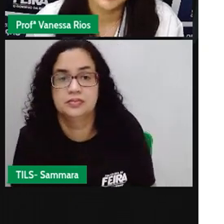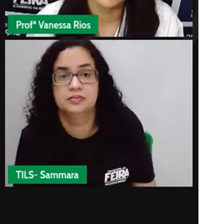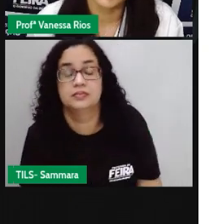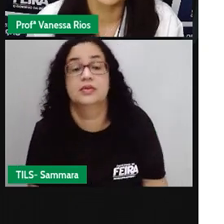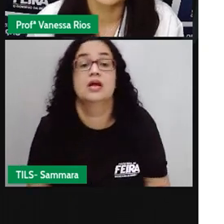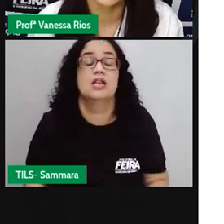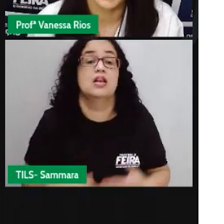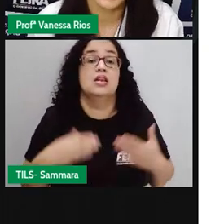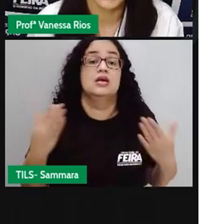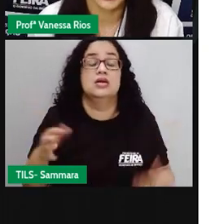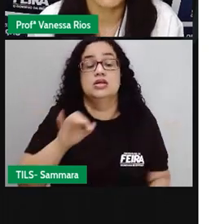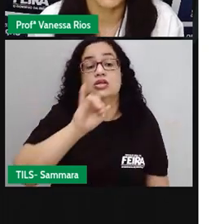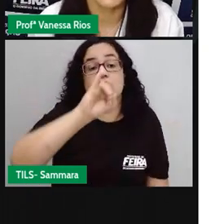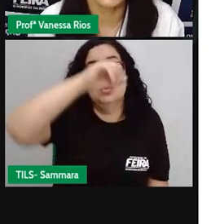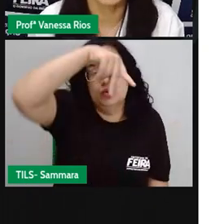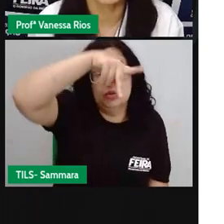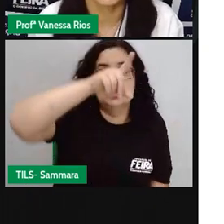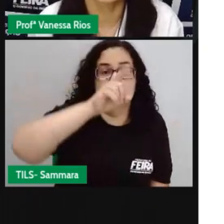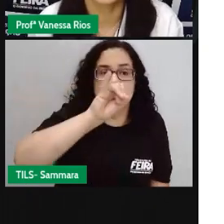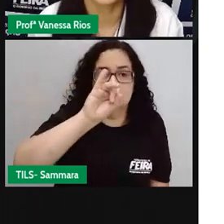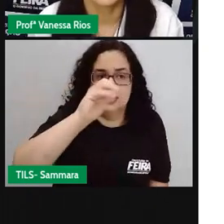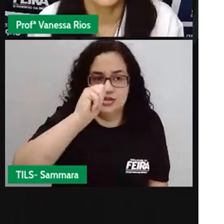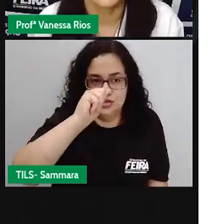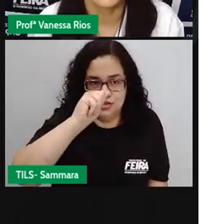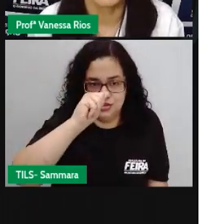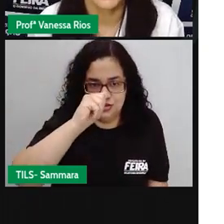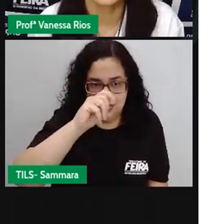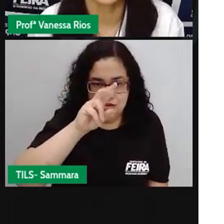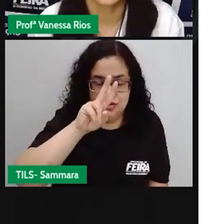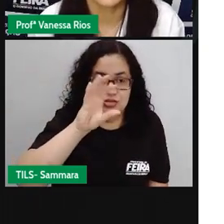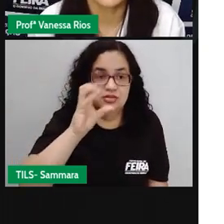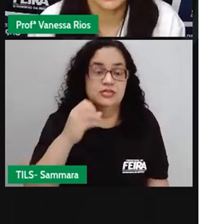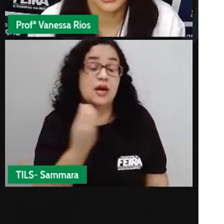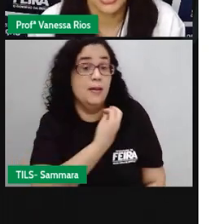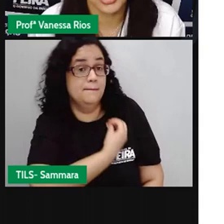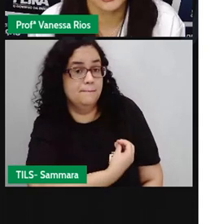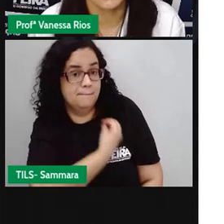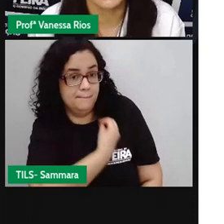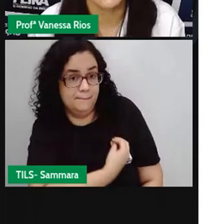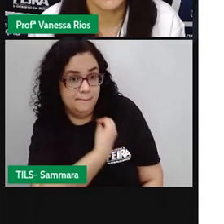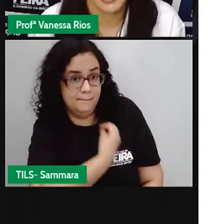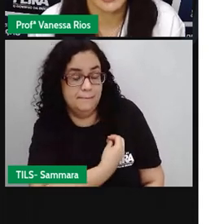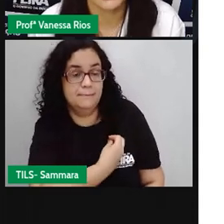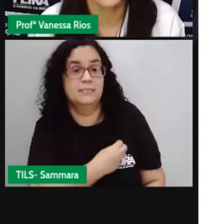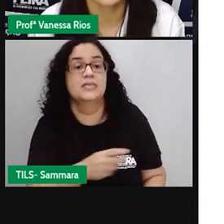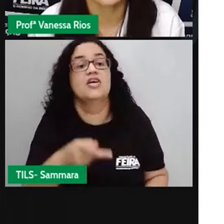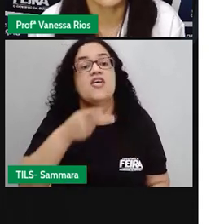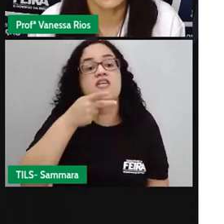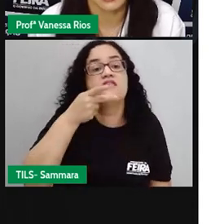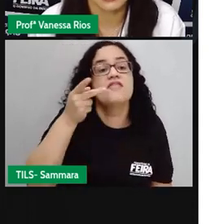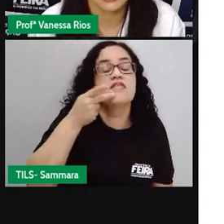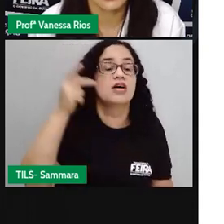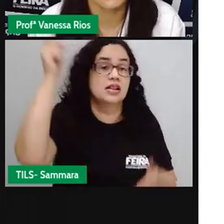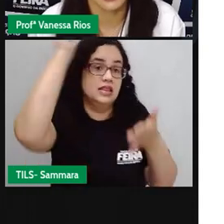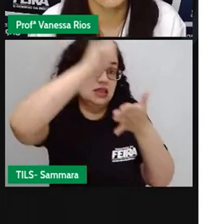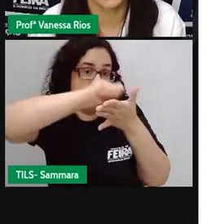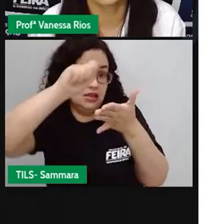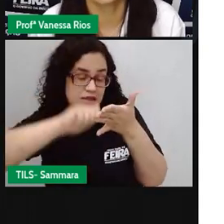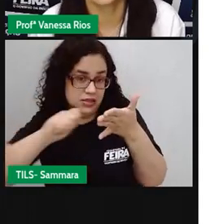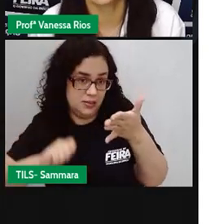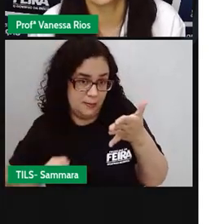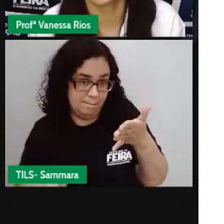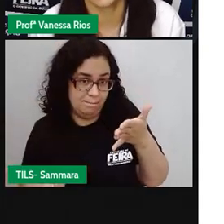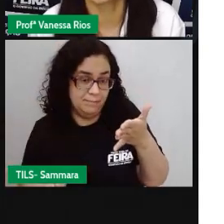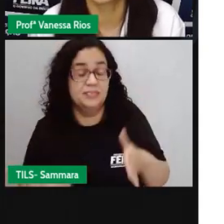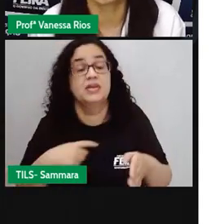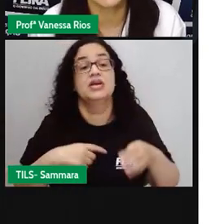E aí o modo indicativo que são os modos mais presentes nas falas nas escritas é